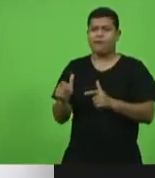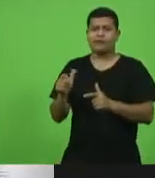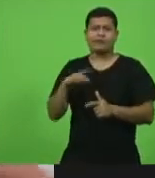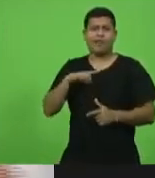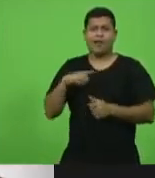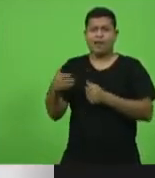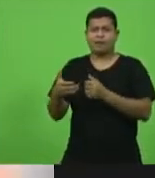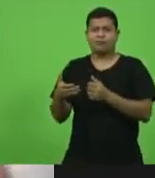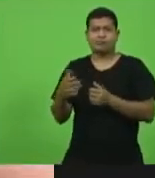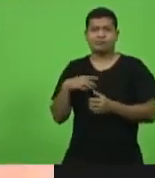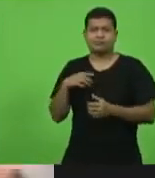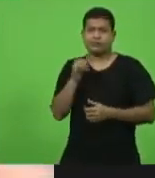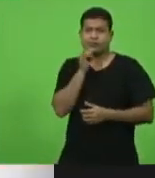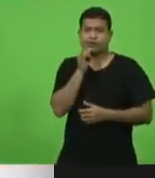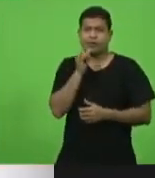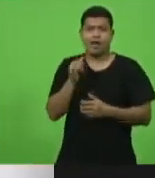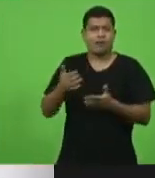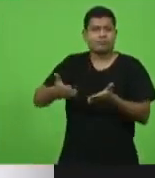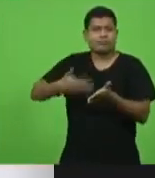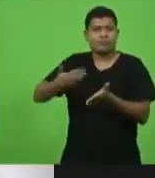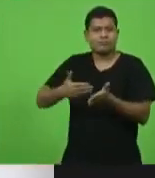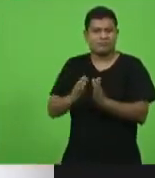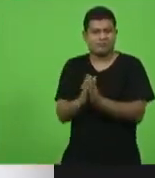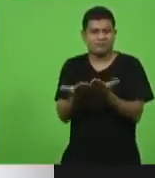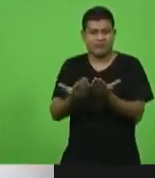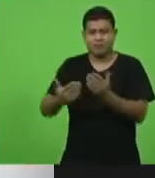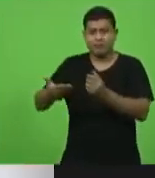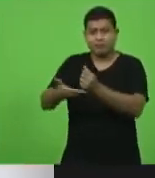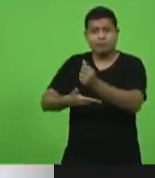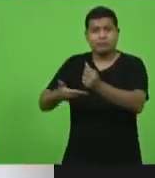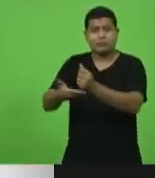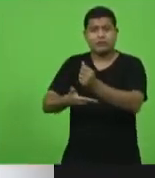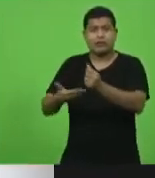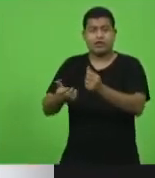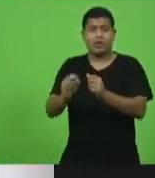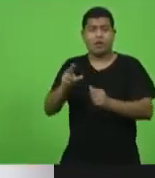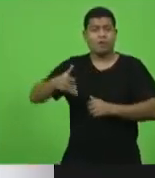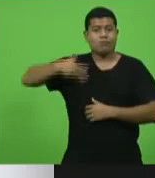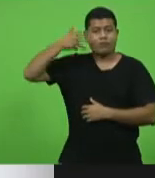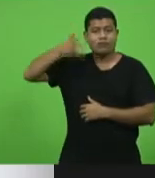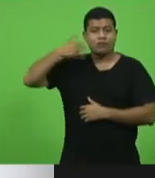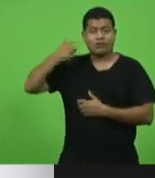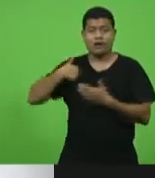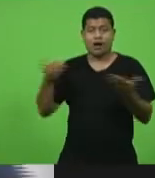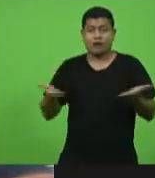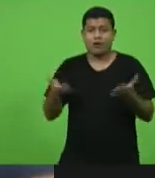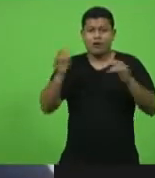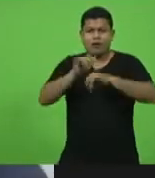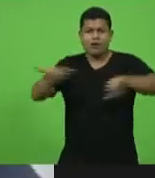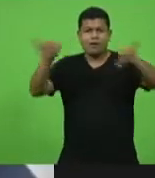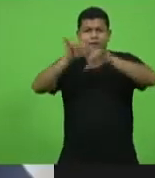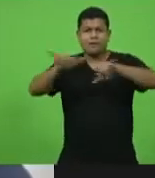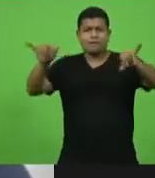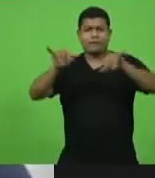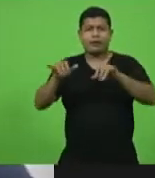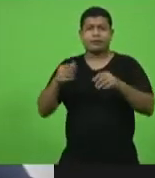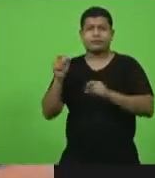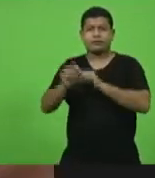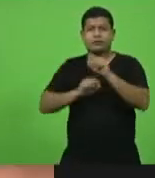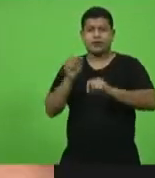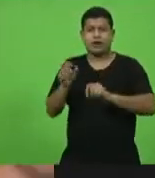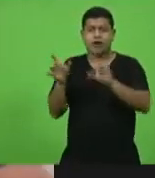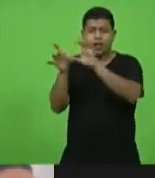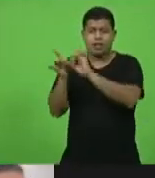ou nas reflexões apresentadas nesta campanha da fraternidade, está forçando